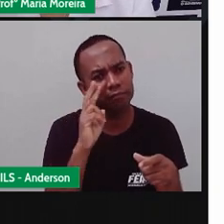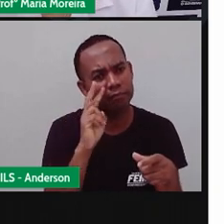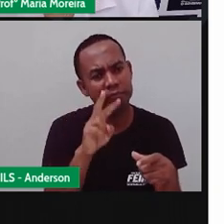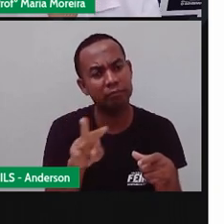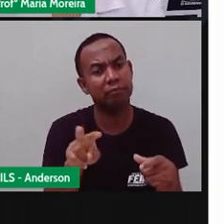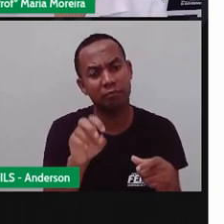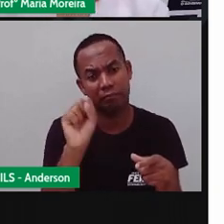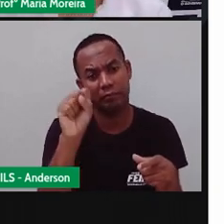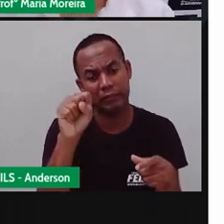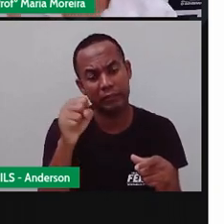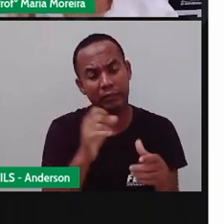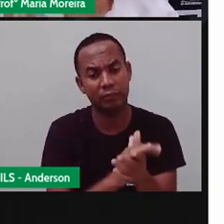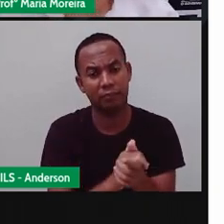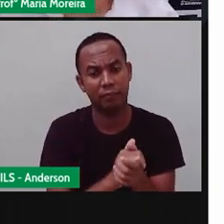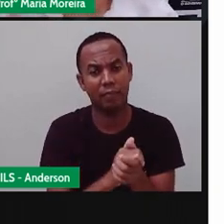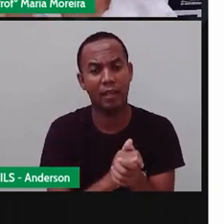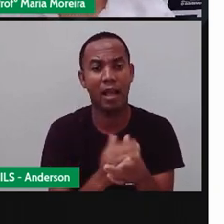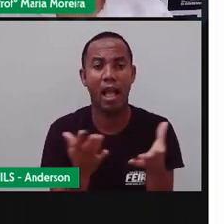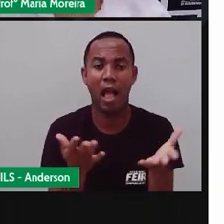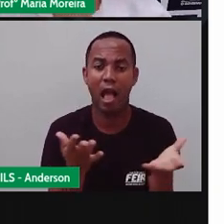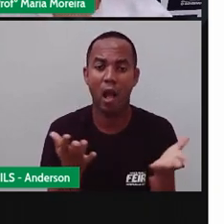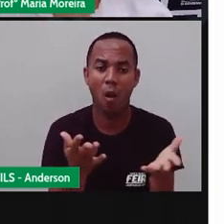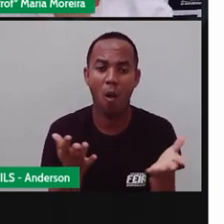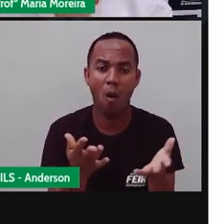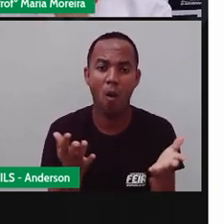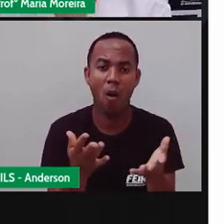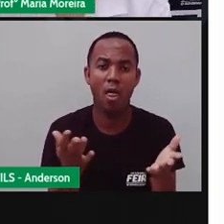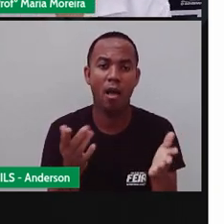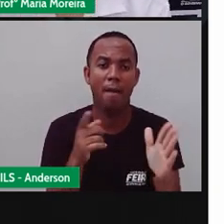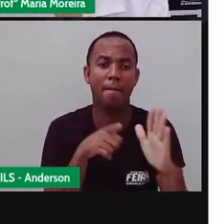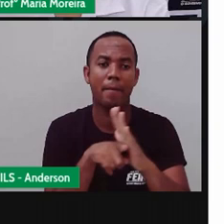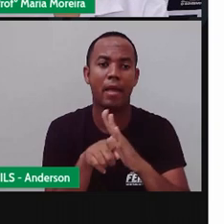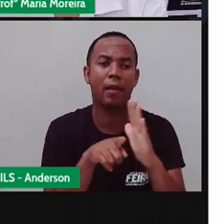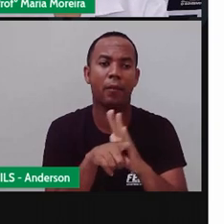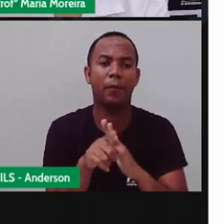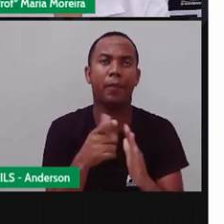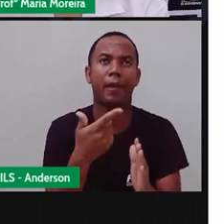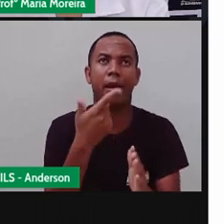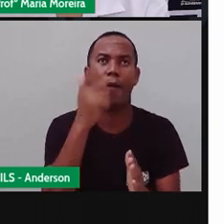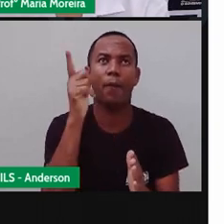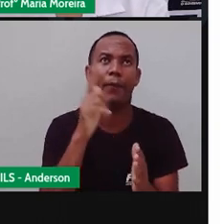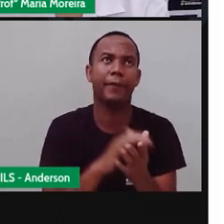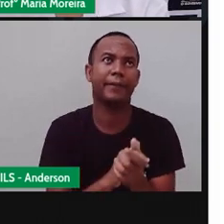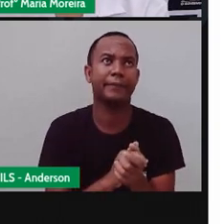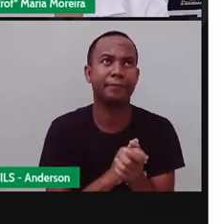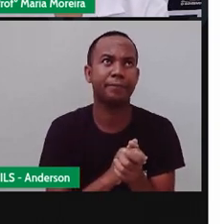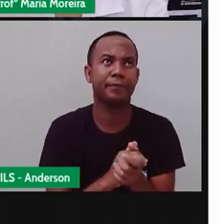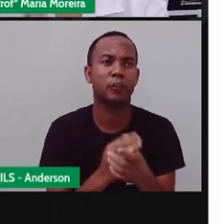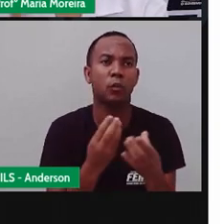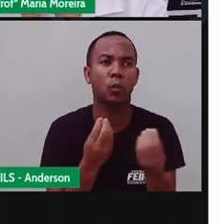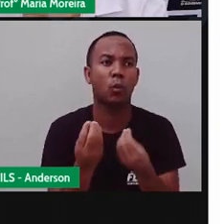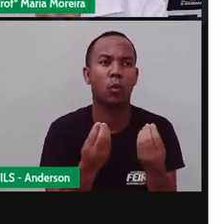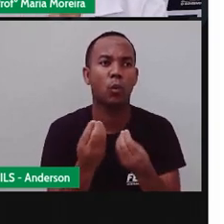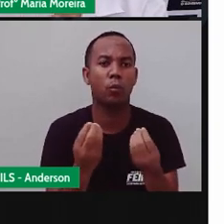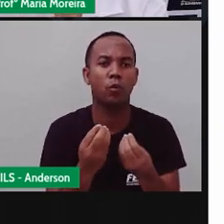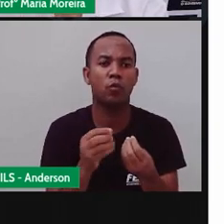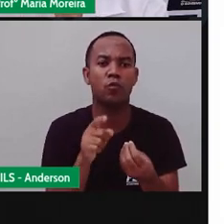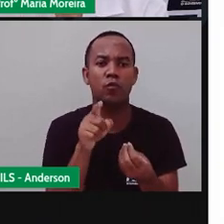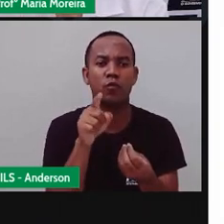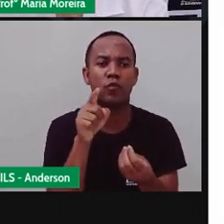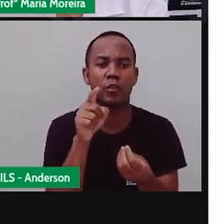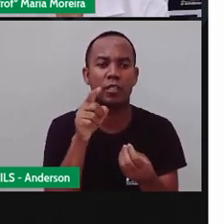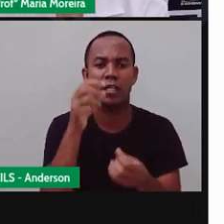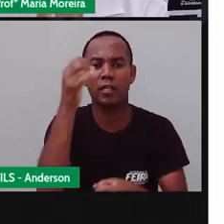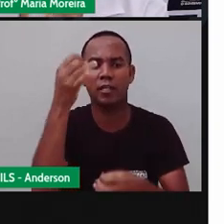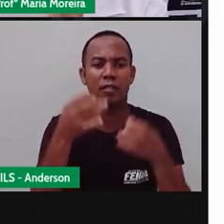Pois é! E se agora eu vou para a próxima pergunta, né? Como eu posso descrever uma paisagem?